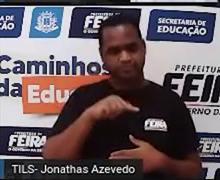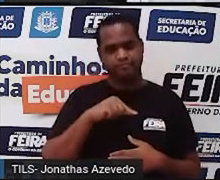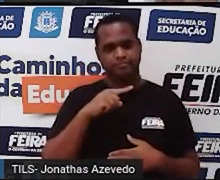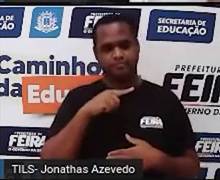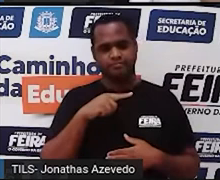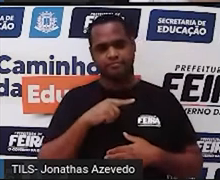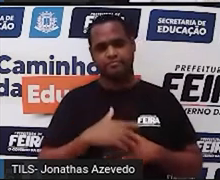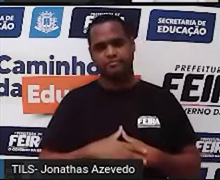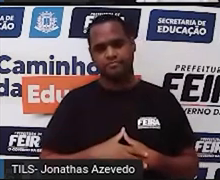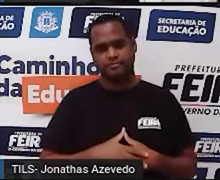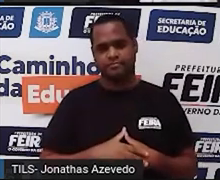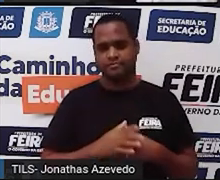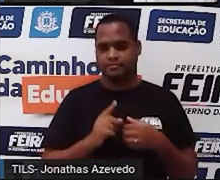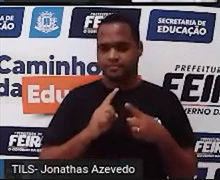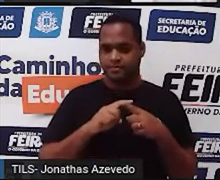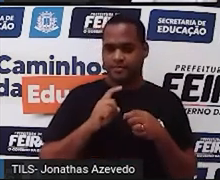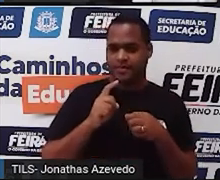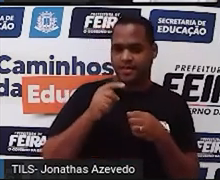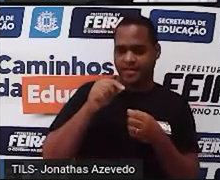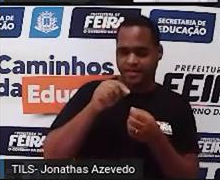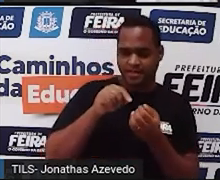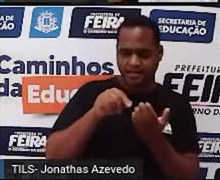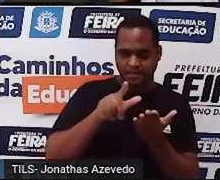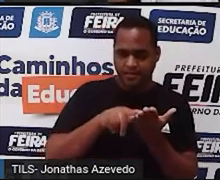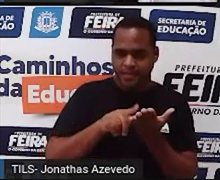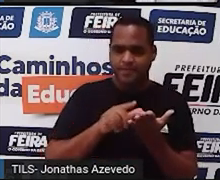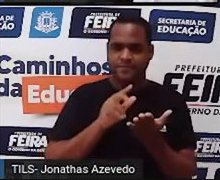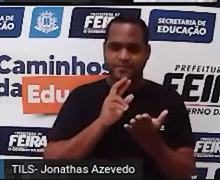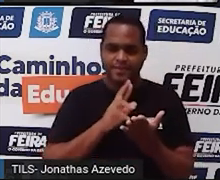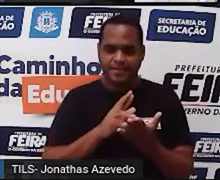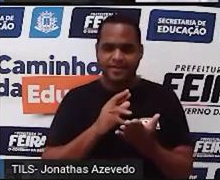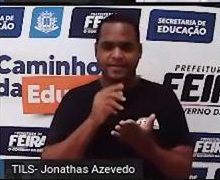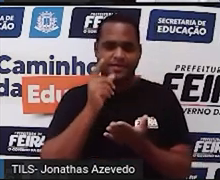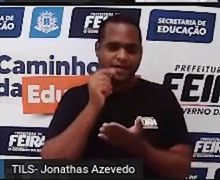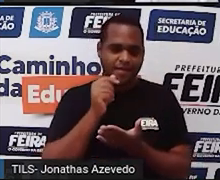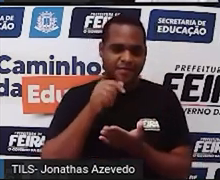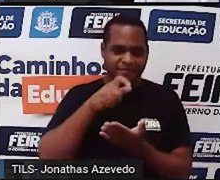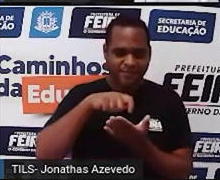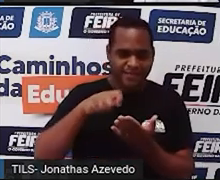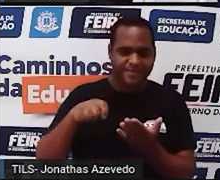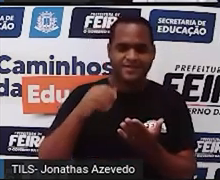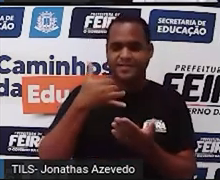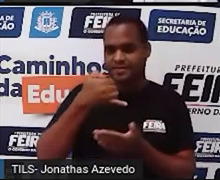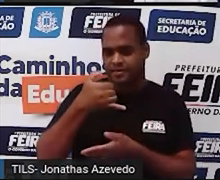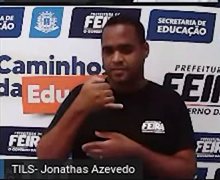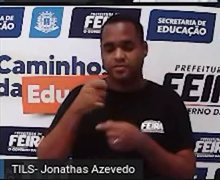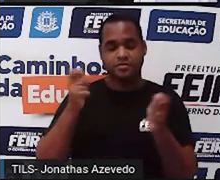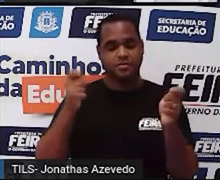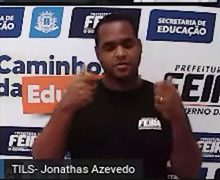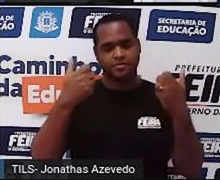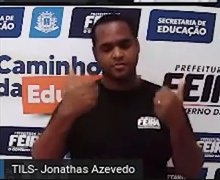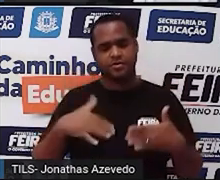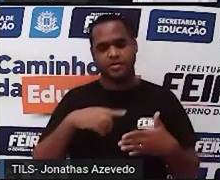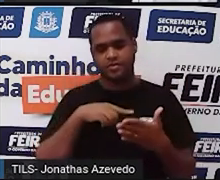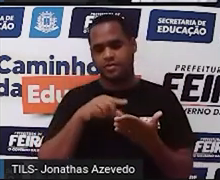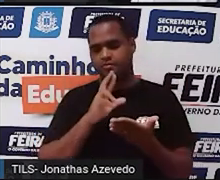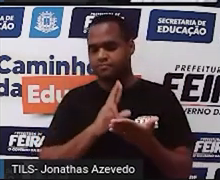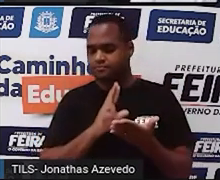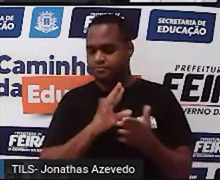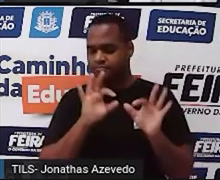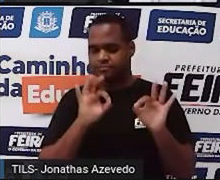Caderno, lápis e borracha ou caneta, porque a gente vai precisar fazer rascunhos, né?